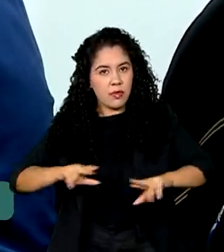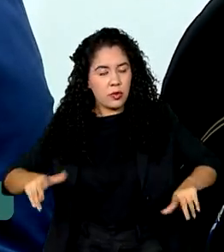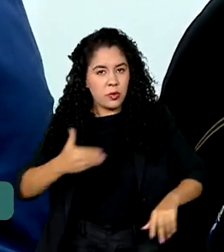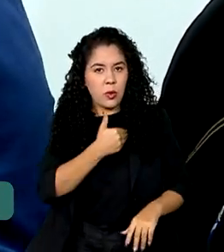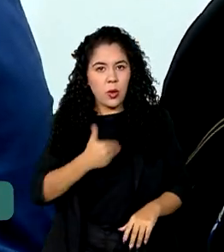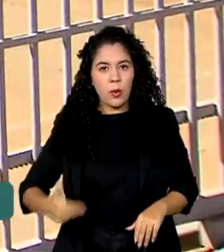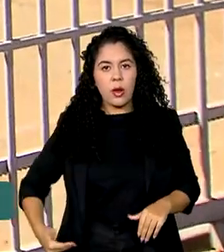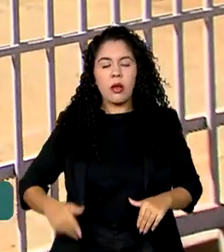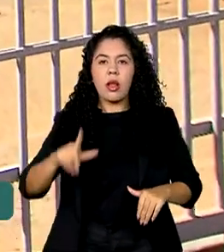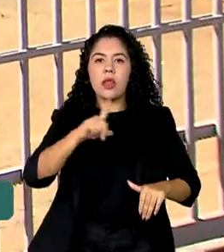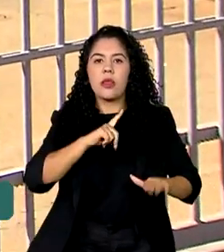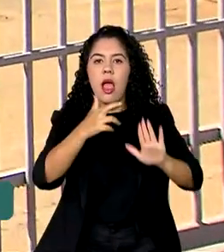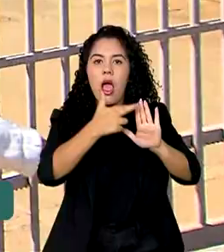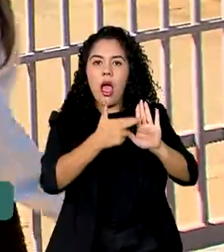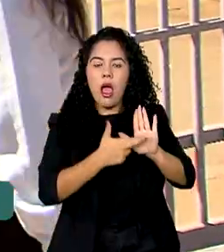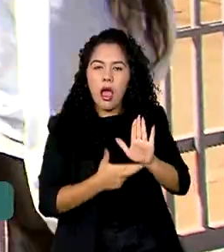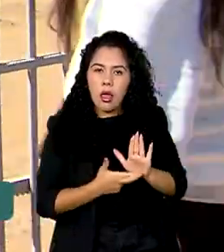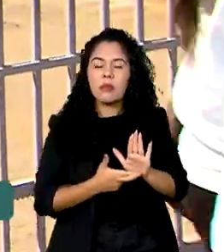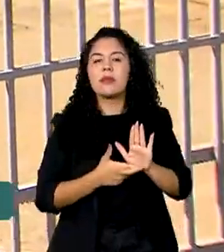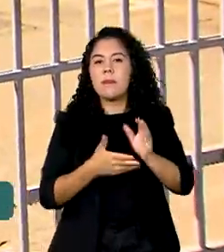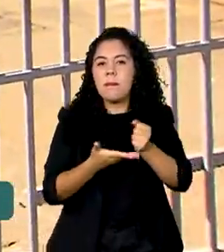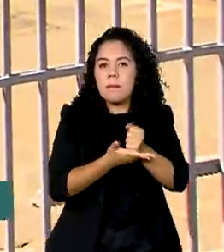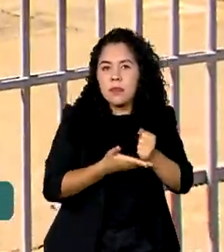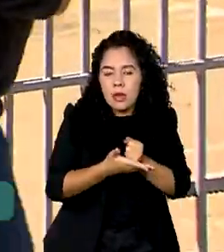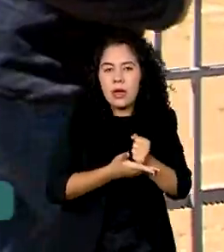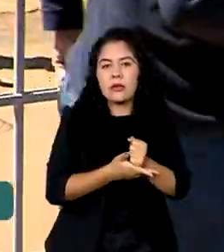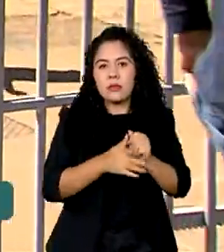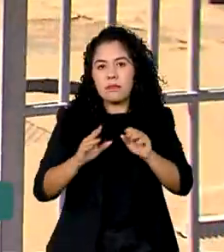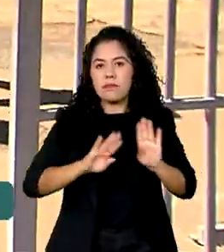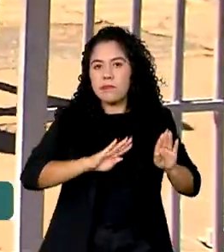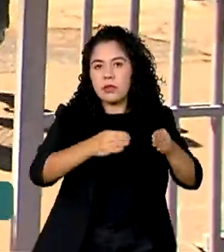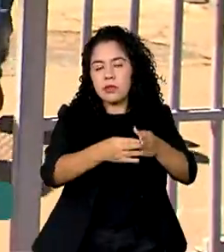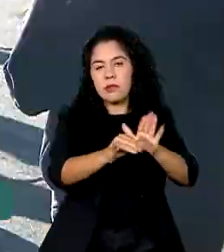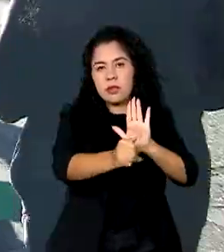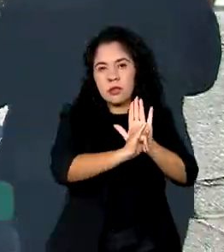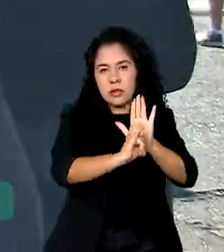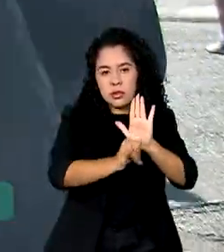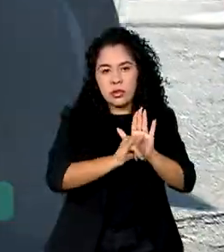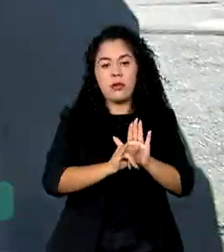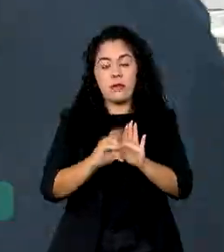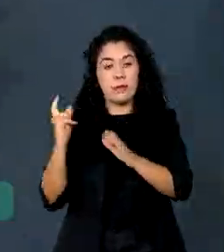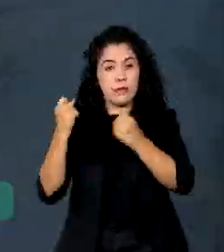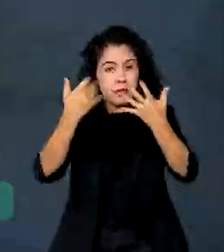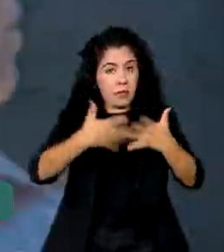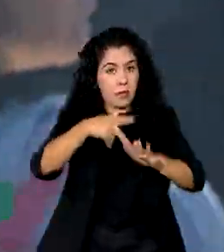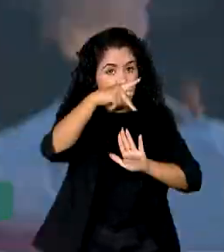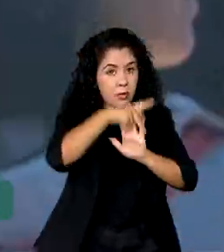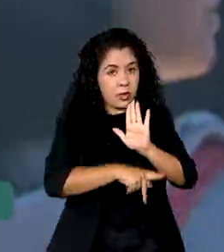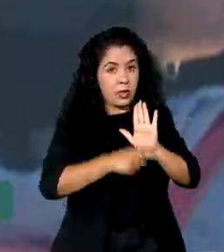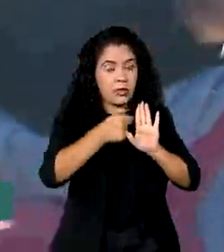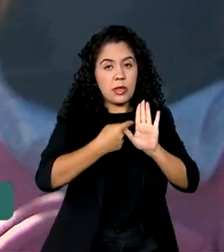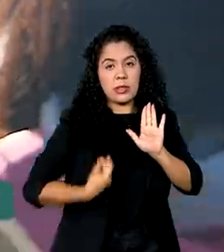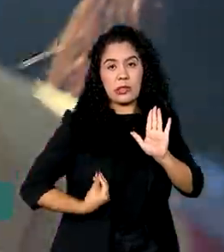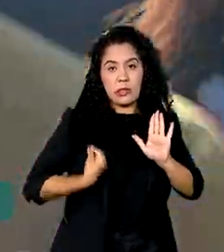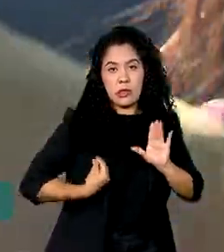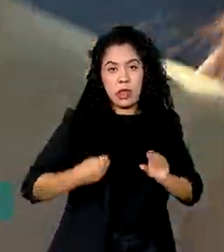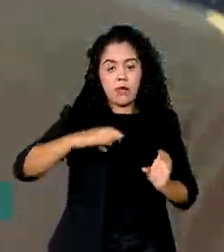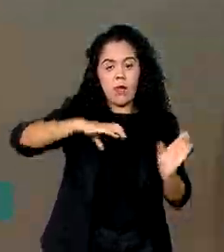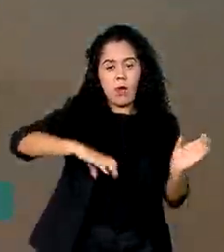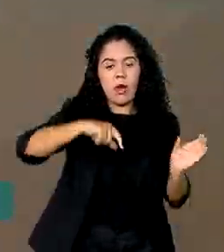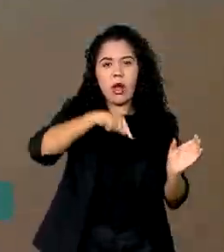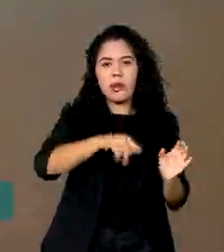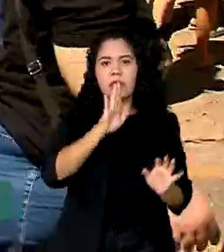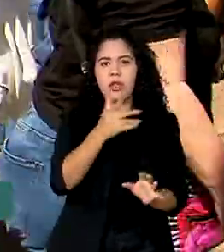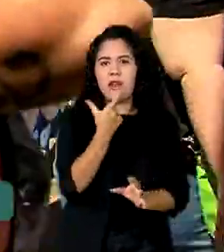para os editais, assegurando isonomia e segurança jurídica nos concursos. O projeto tramitava no Congresso há mais de